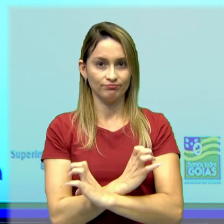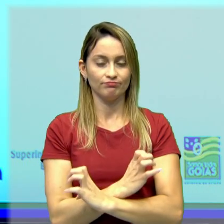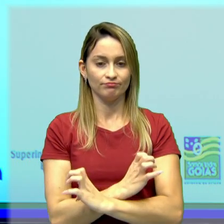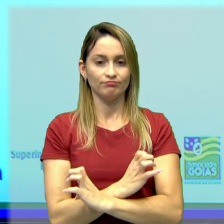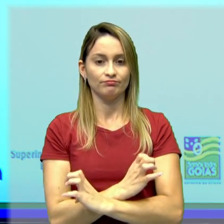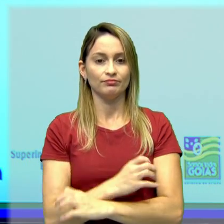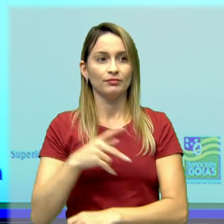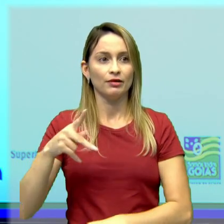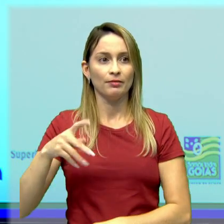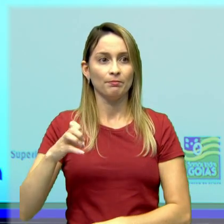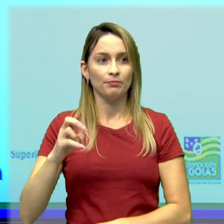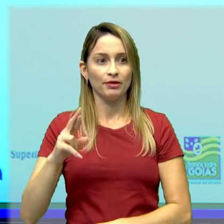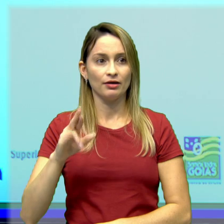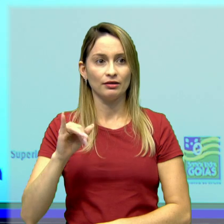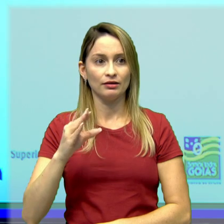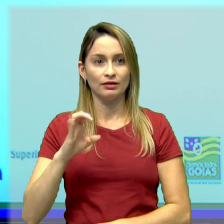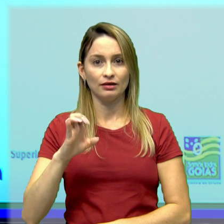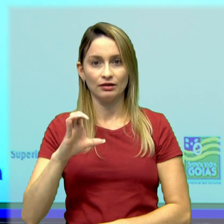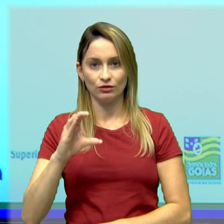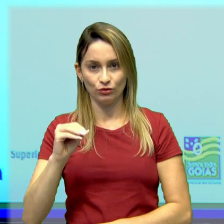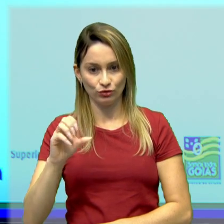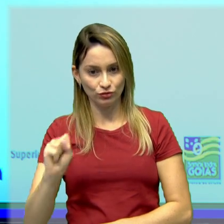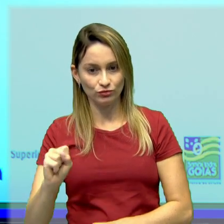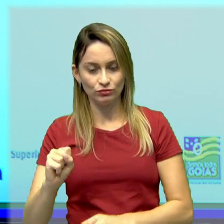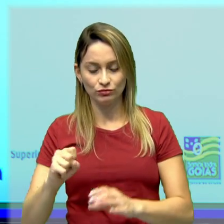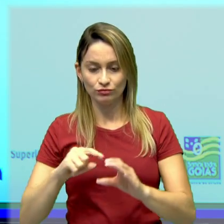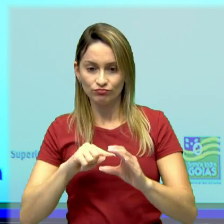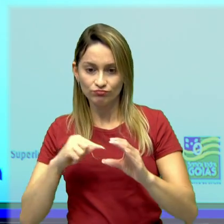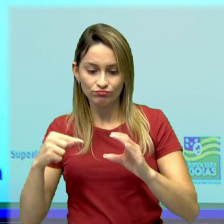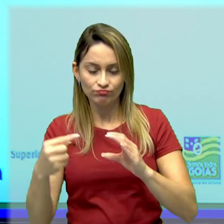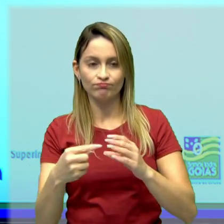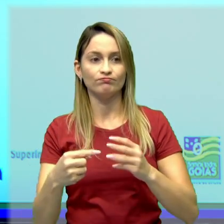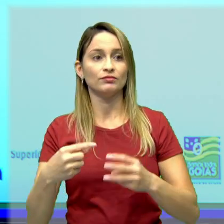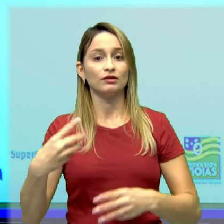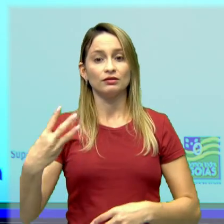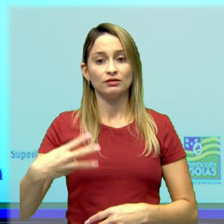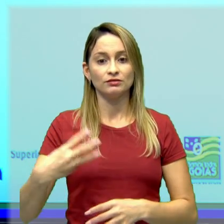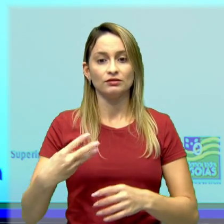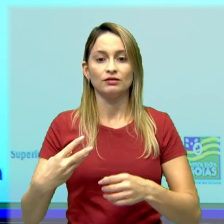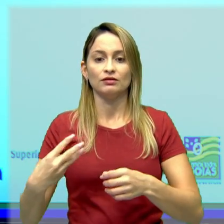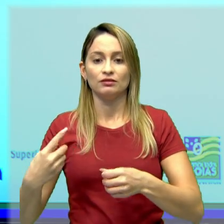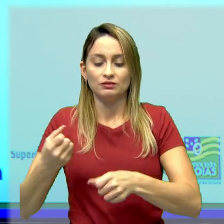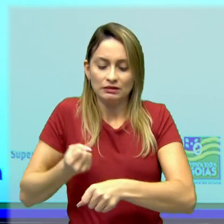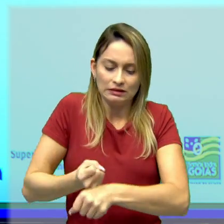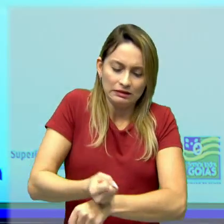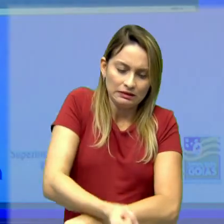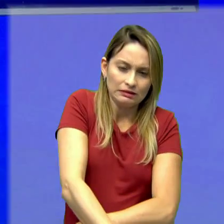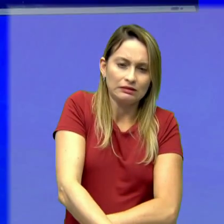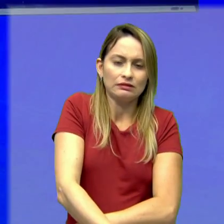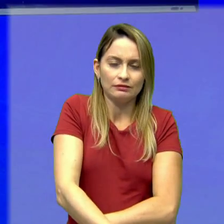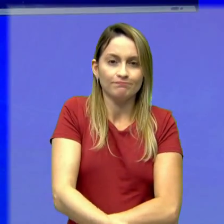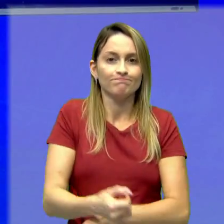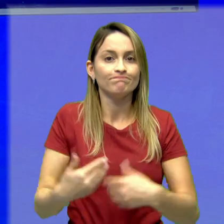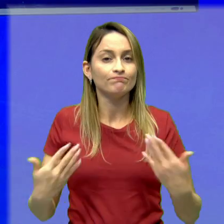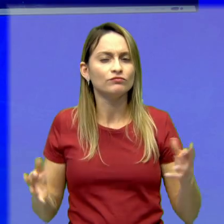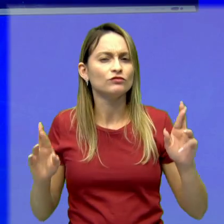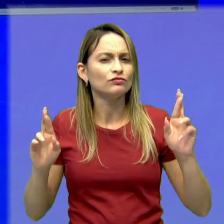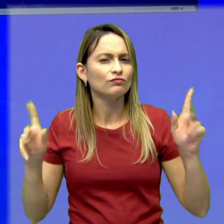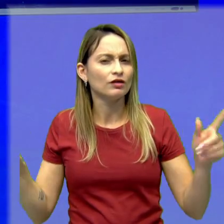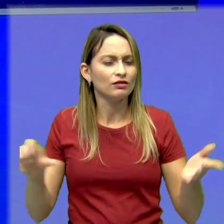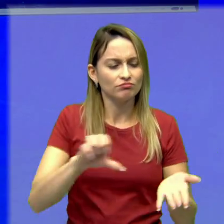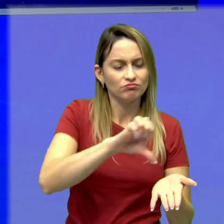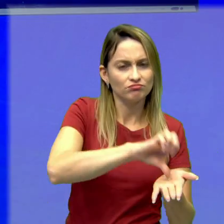e, por último, os ilotas, que é o que nós consideramos escravos de guerra. A diferença entre Atenas e Esparta